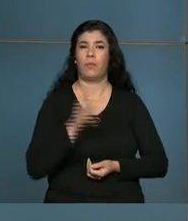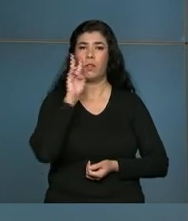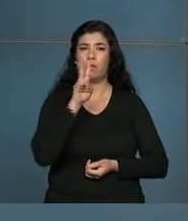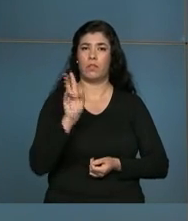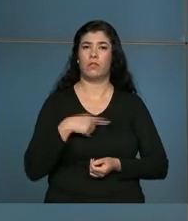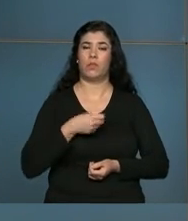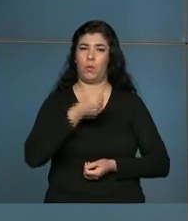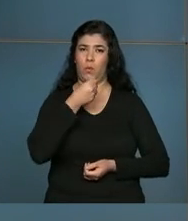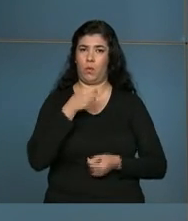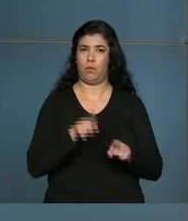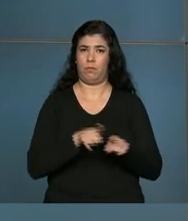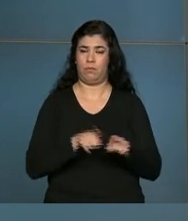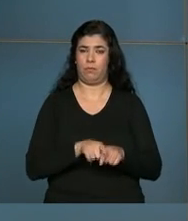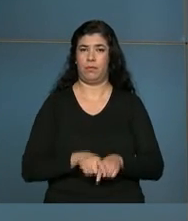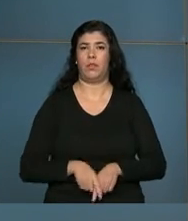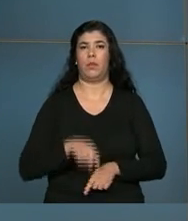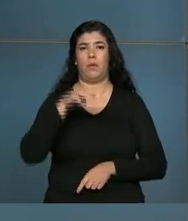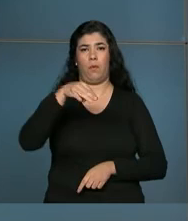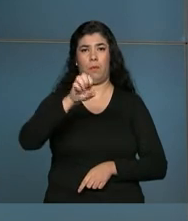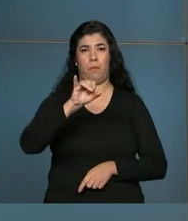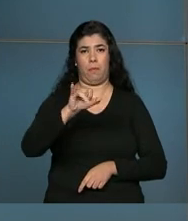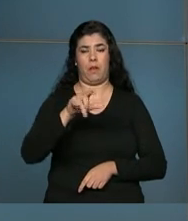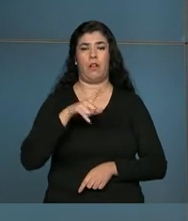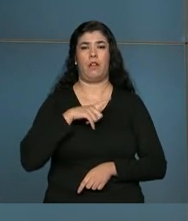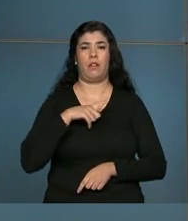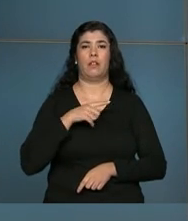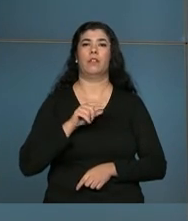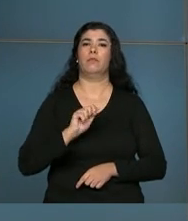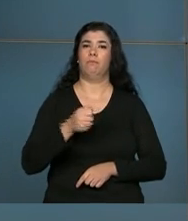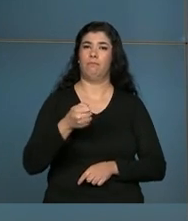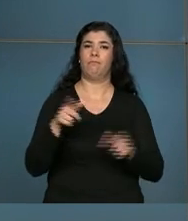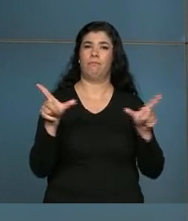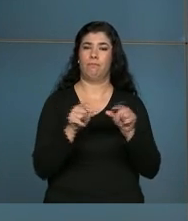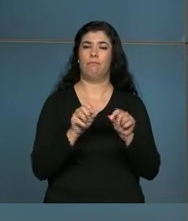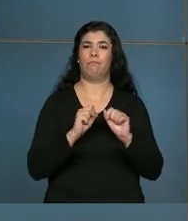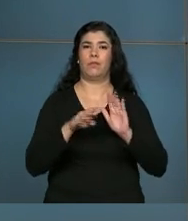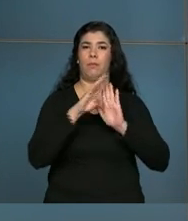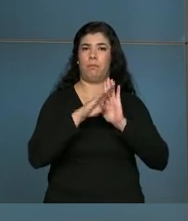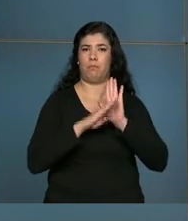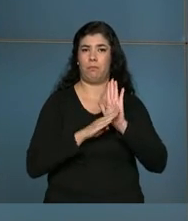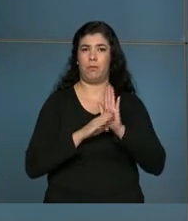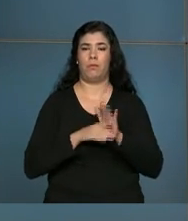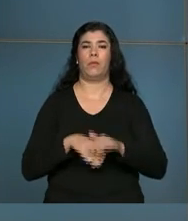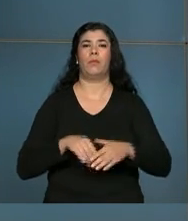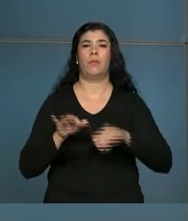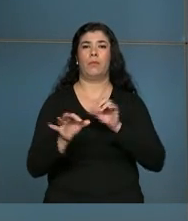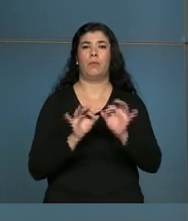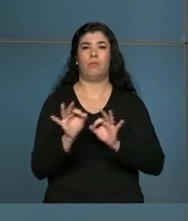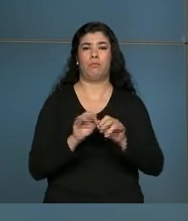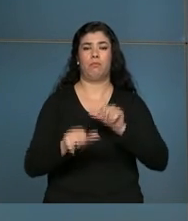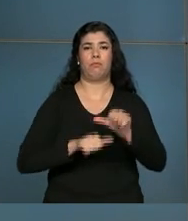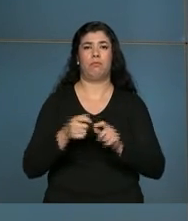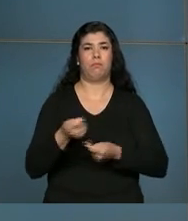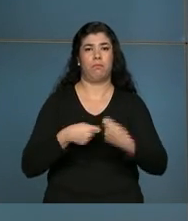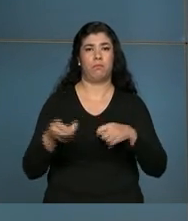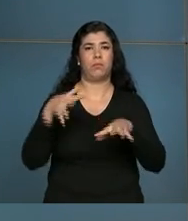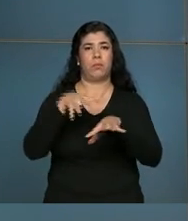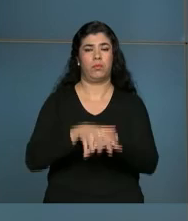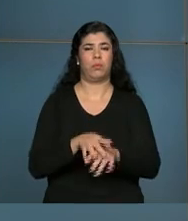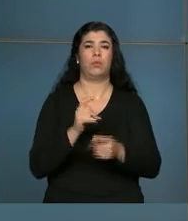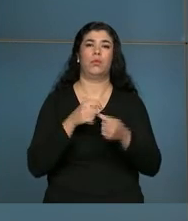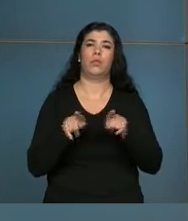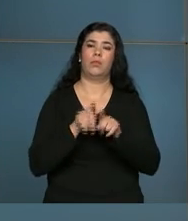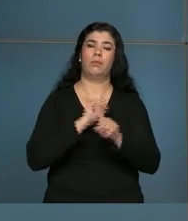você viu na reportagem, o Microempreendedor Individual, MEI, é um programa de formalização e inclusão econômica e social que